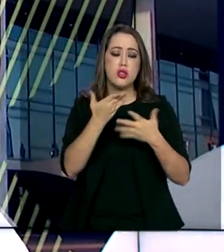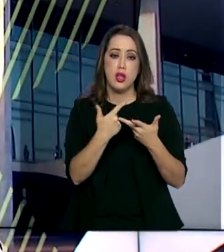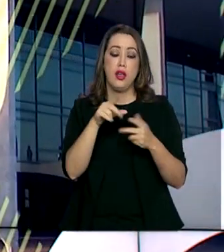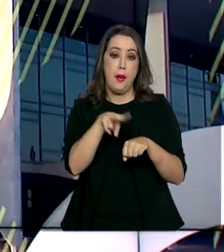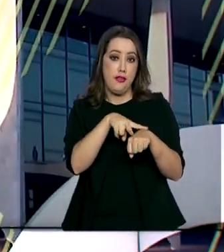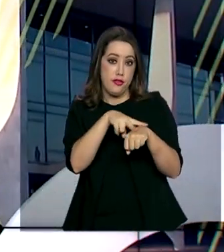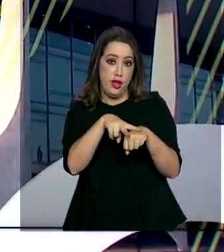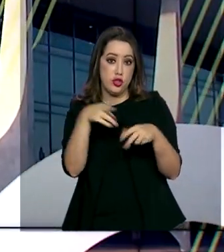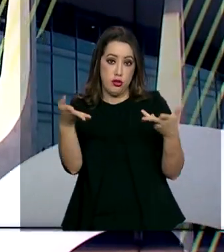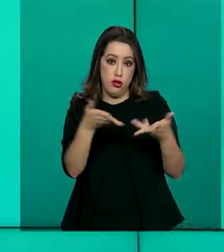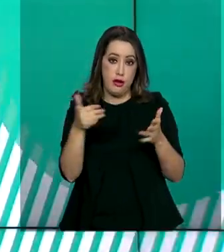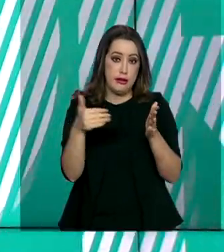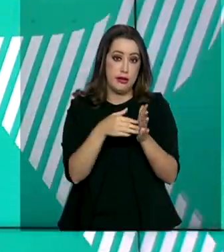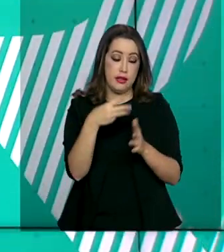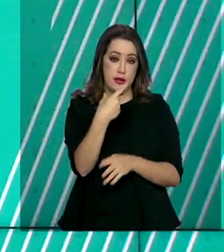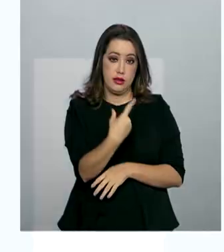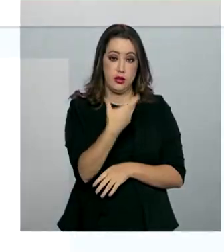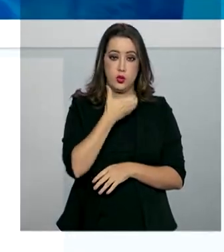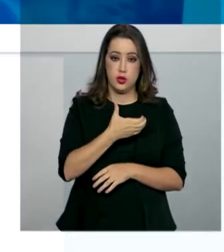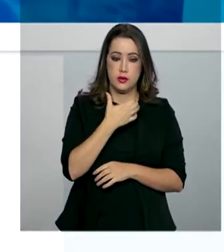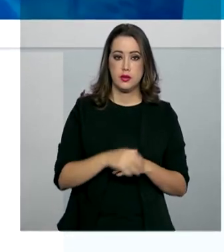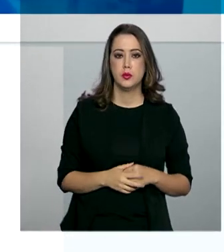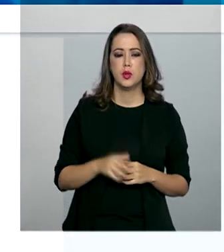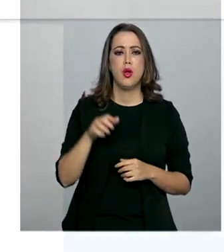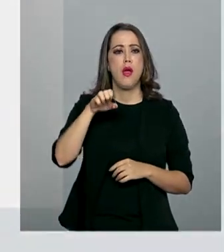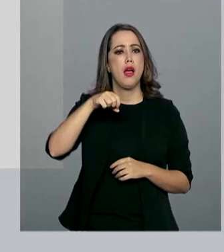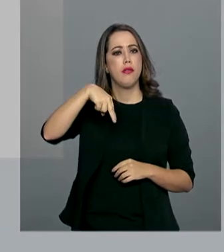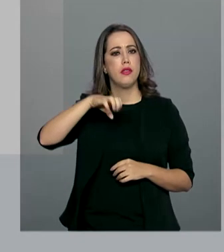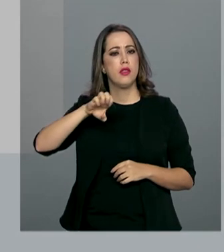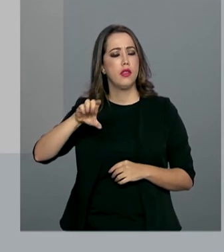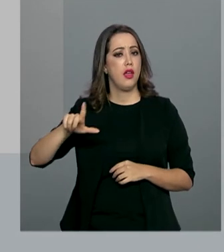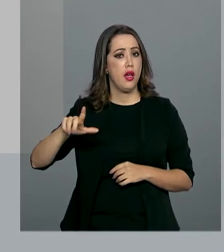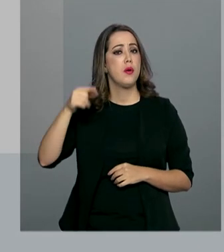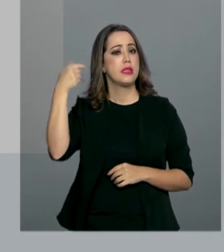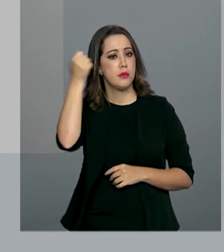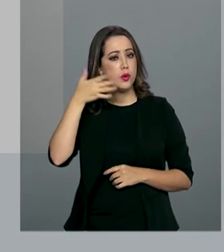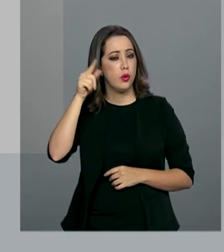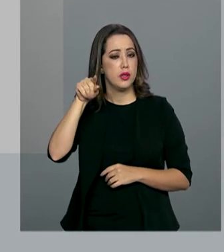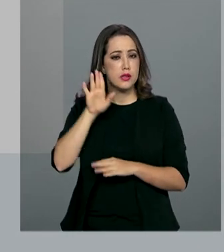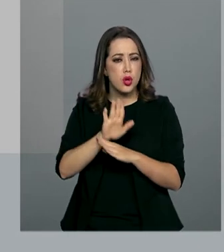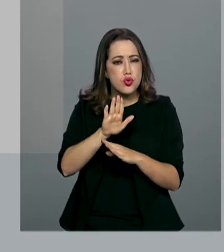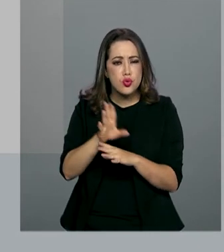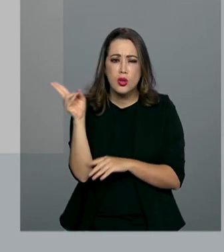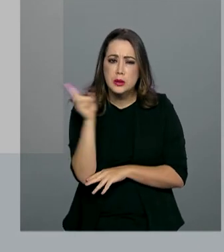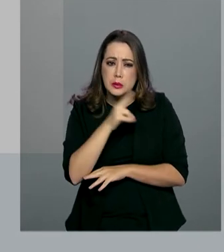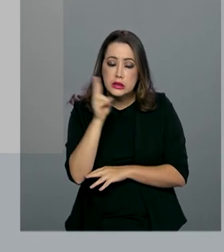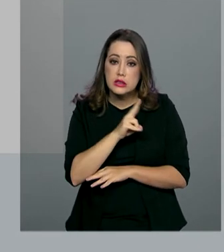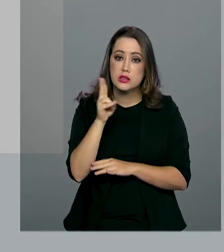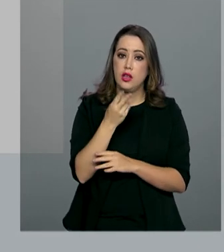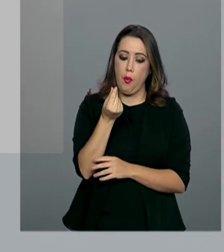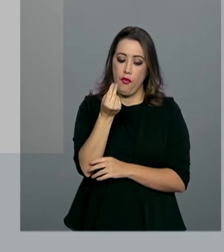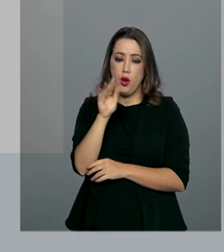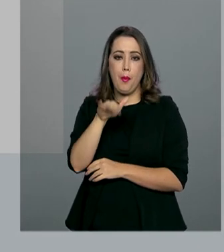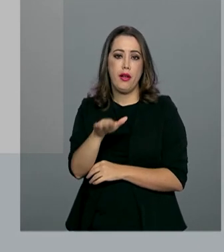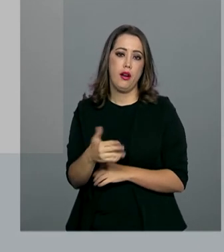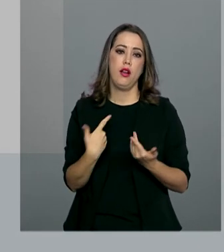até o dia 31 de dezembro. Segundo a Anel, esta é mais uma medida emergencial para aliviar a conta dos consumidores